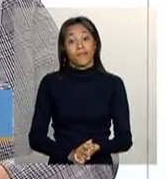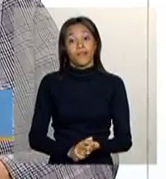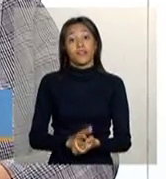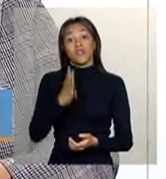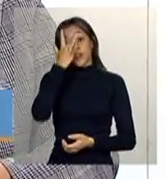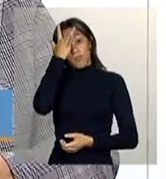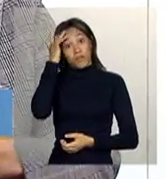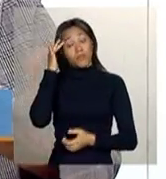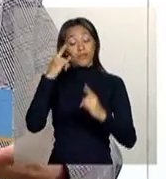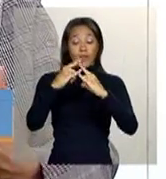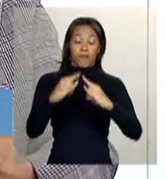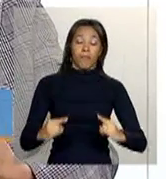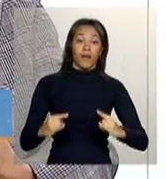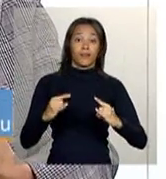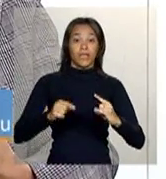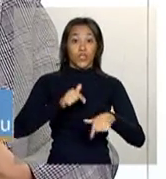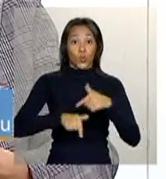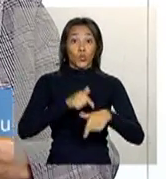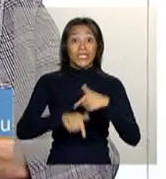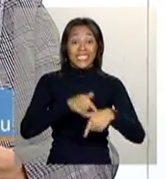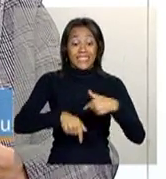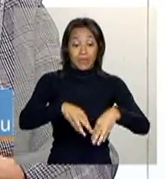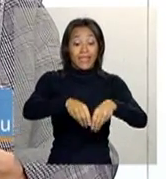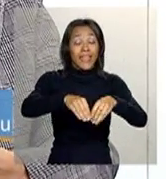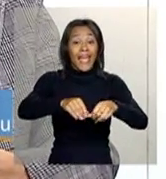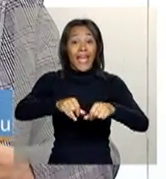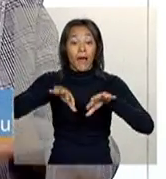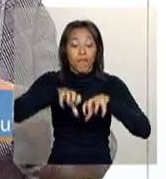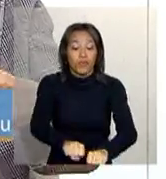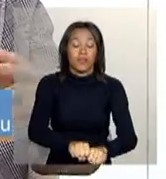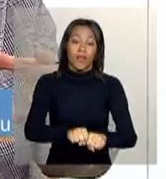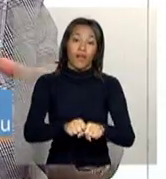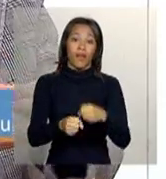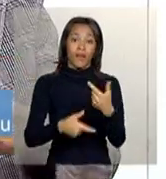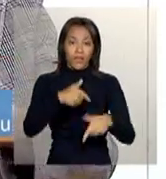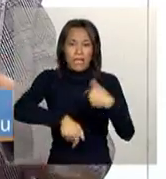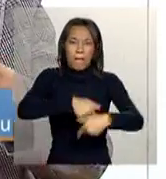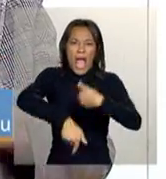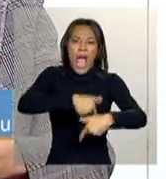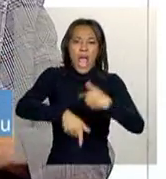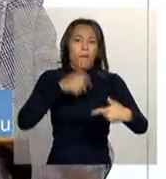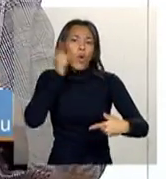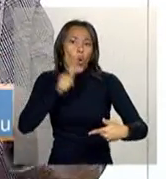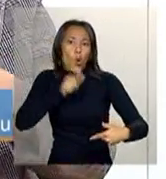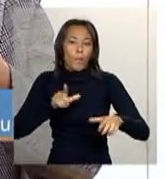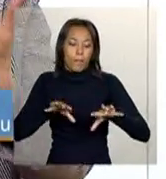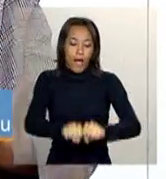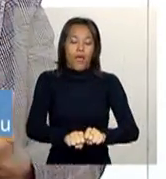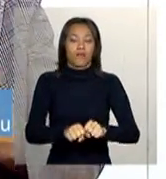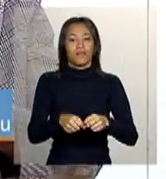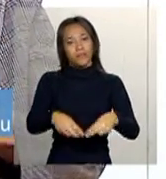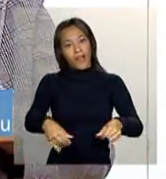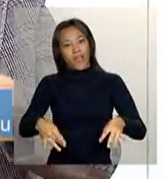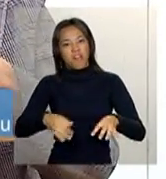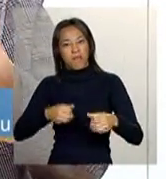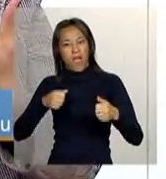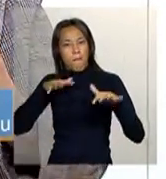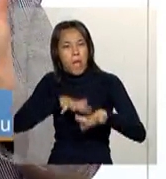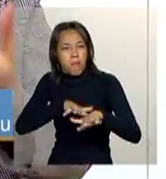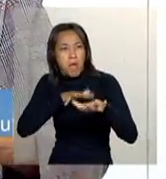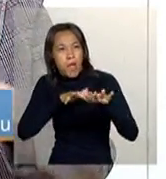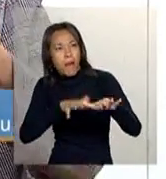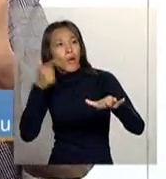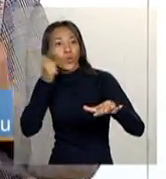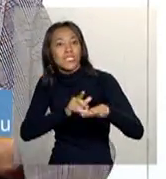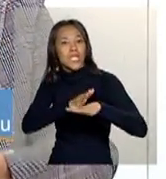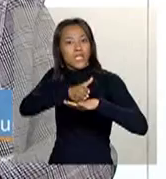acampados, são os acampados, eles estão em luta pela terra, né? São as pessoas que usam, na verdade, aquele acampamento para fazer pressão e para conseguir